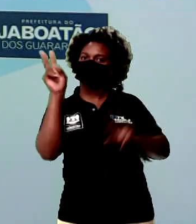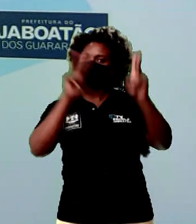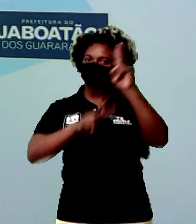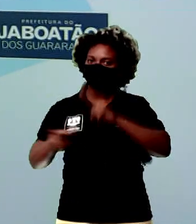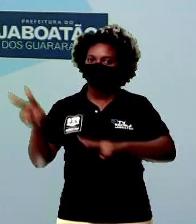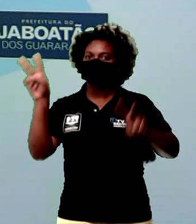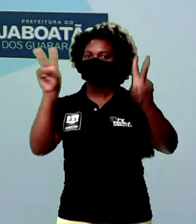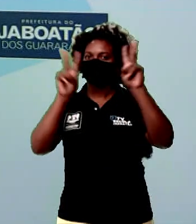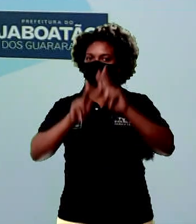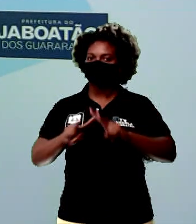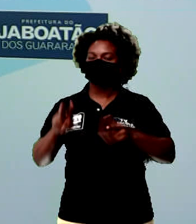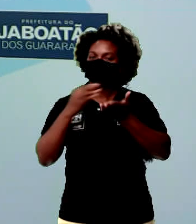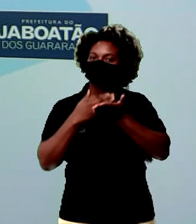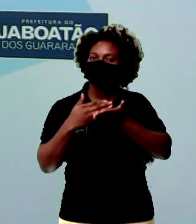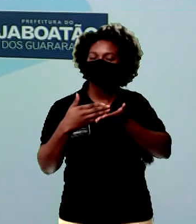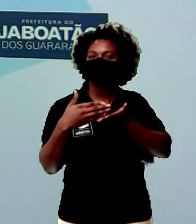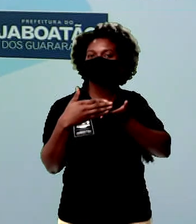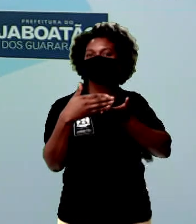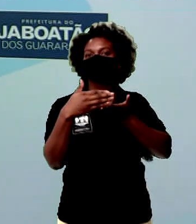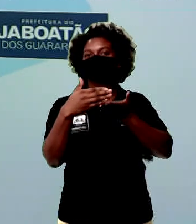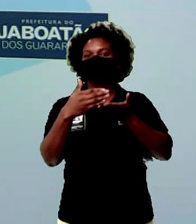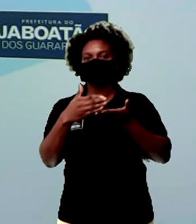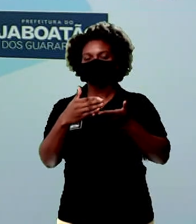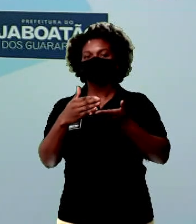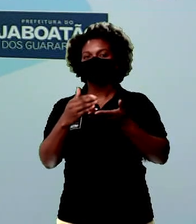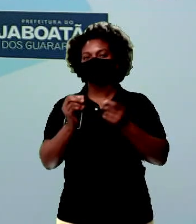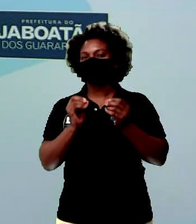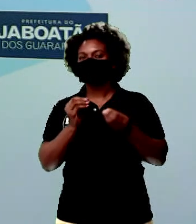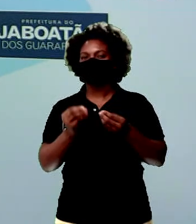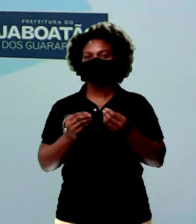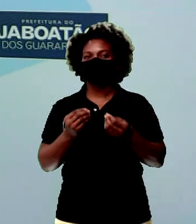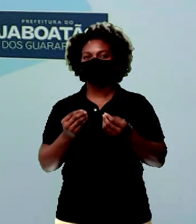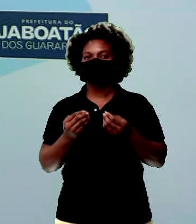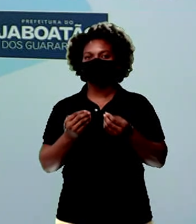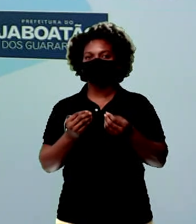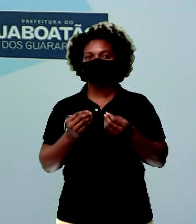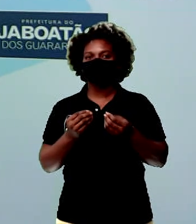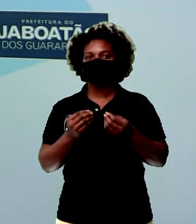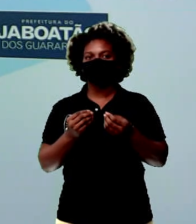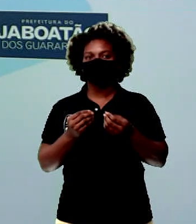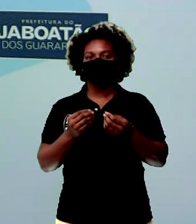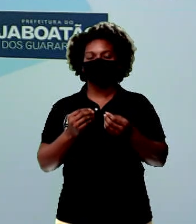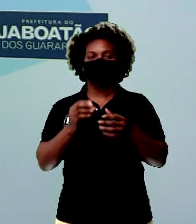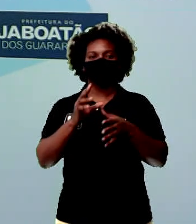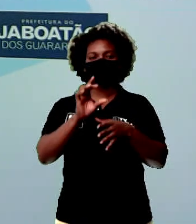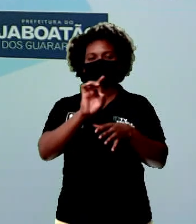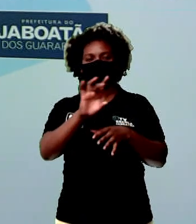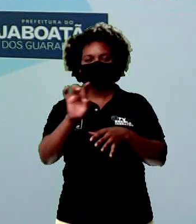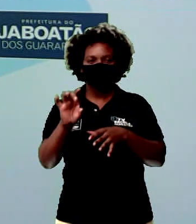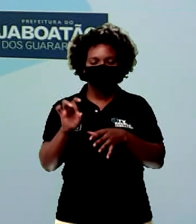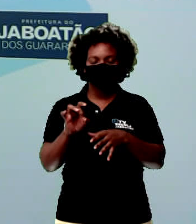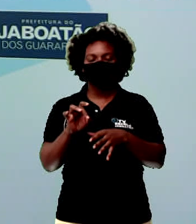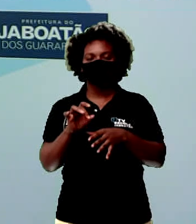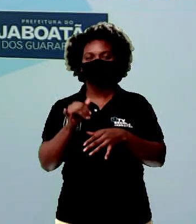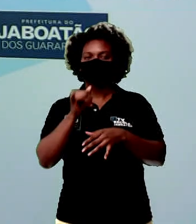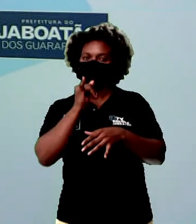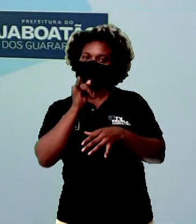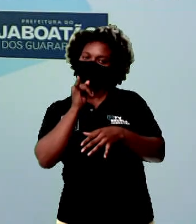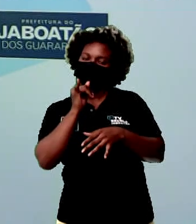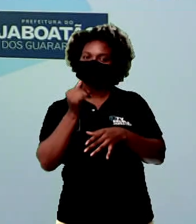Vamos começar, pessoal, passando alguns exemplos aqui, conceitos para vocês.